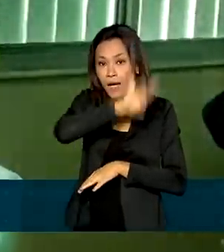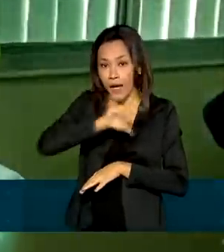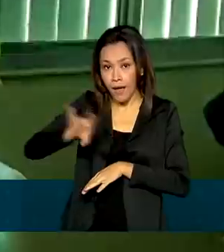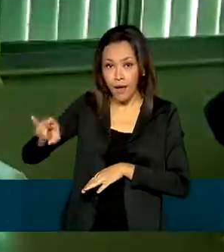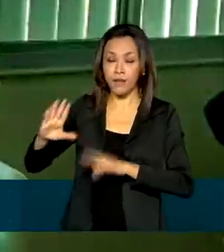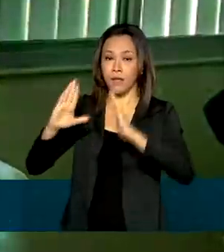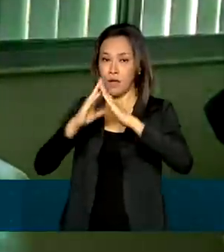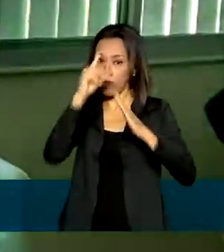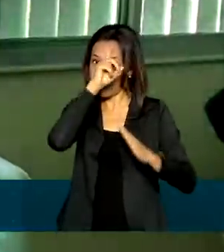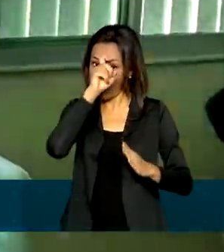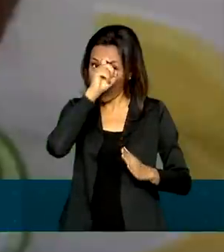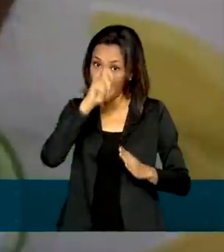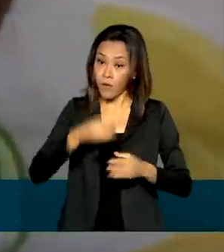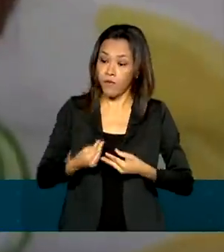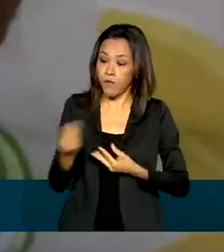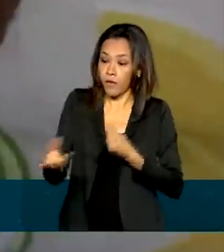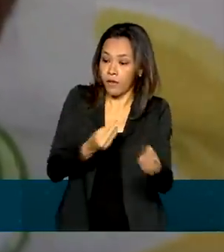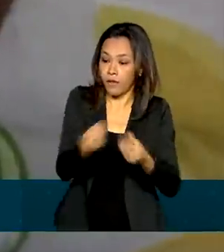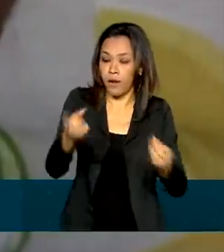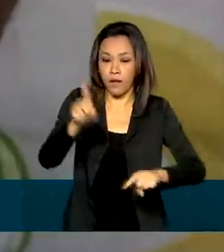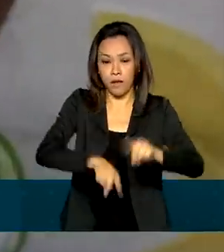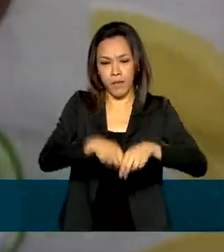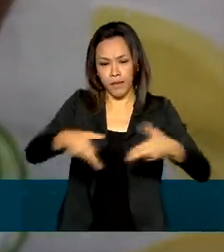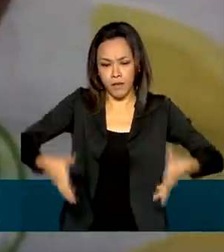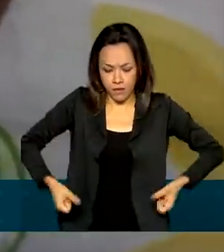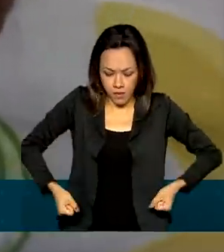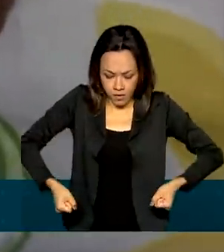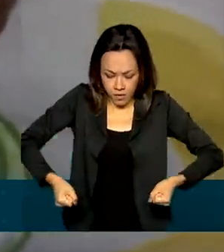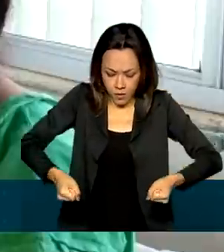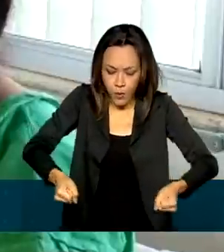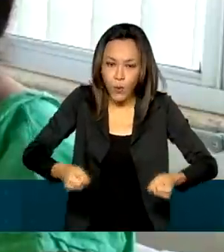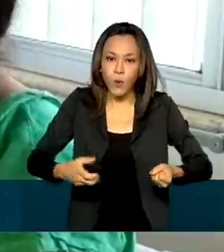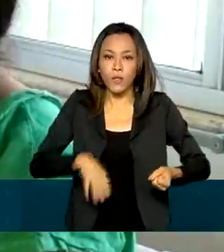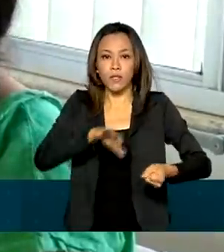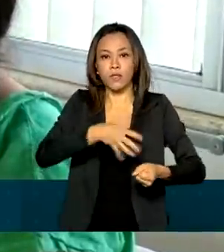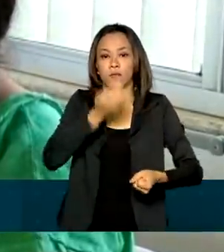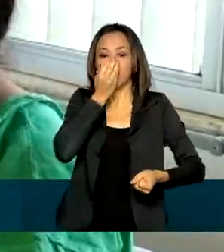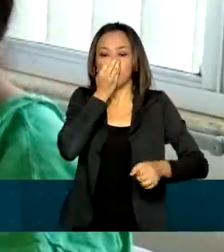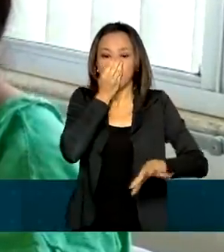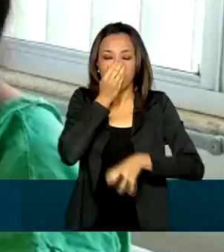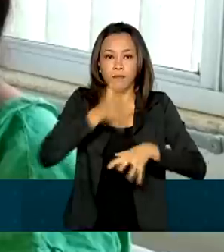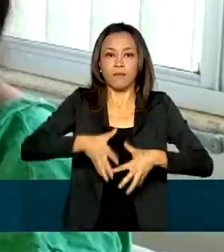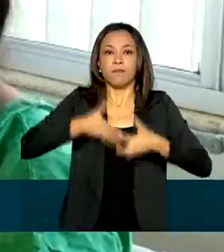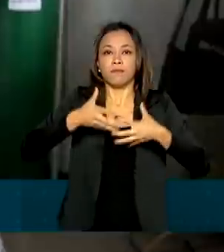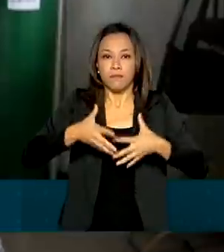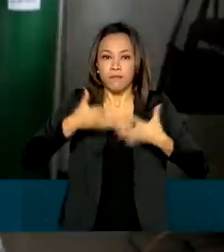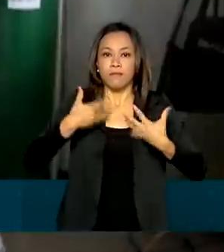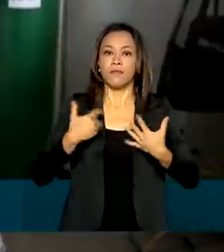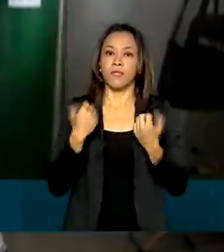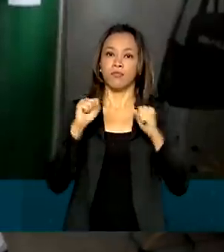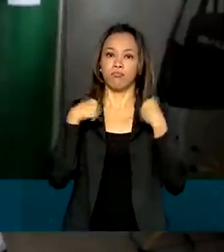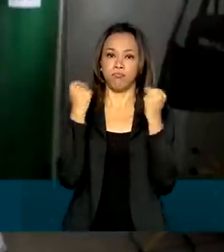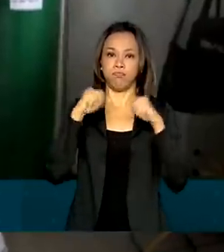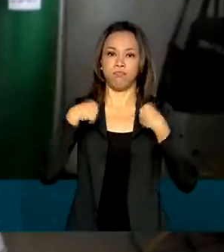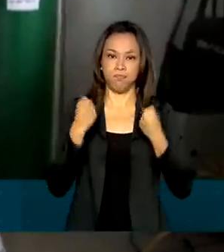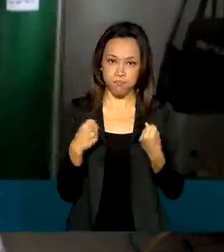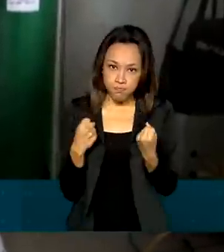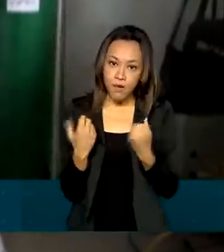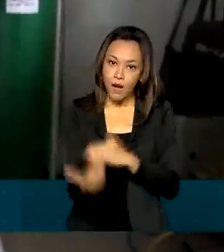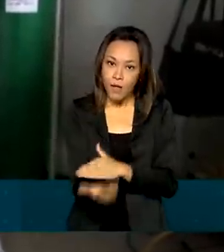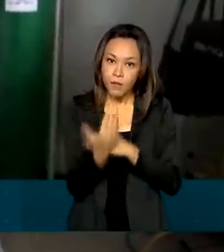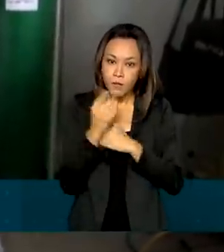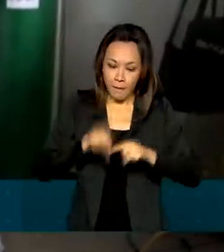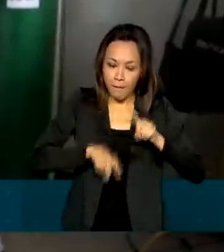auxiliam no atendimento aos pacientes, comandadores, incentivadores respiratórios e estimuladores musculares. O resultado